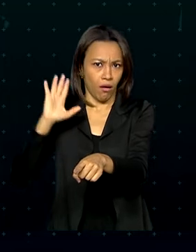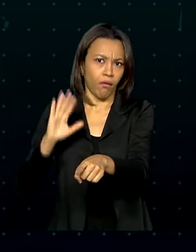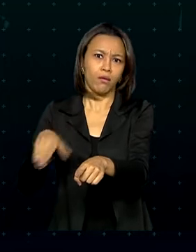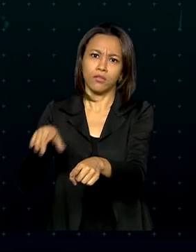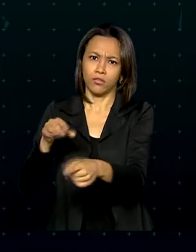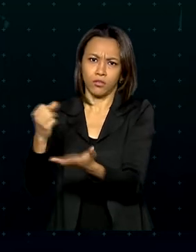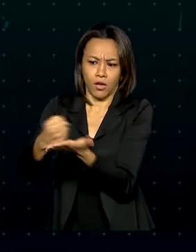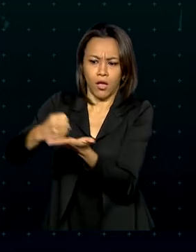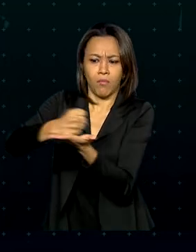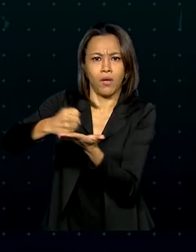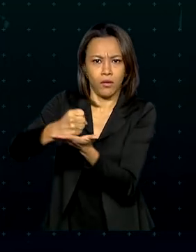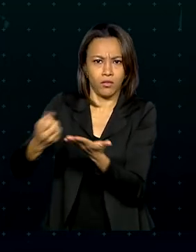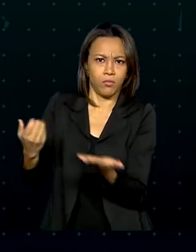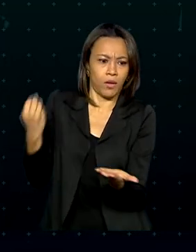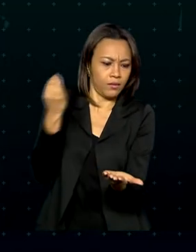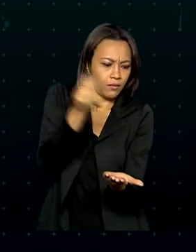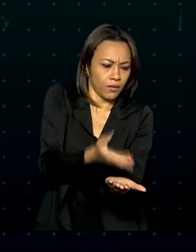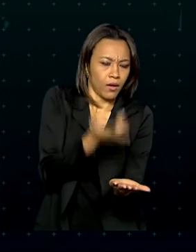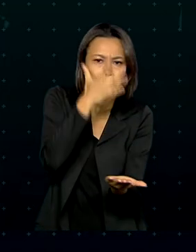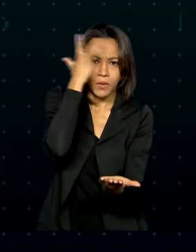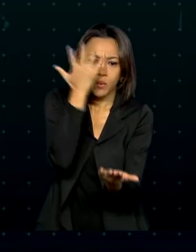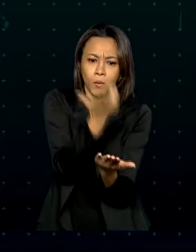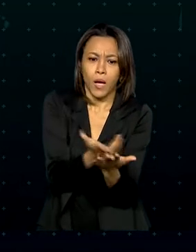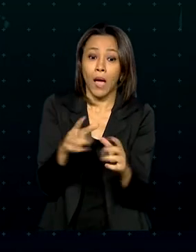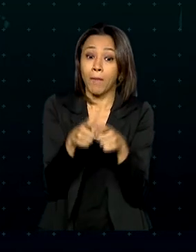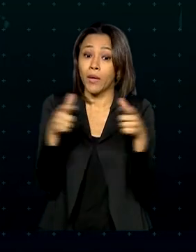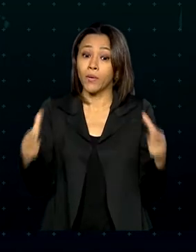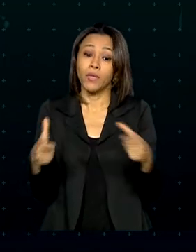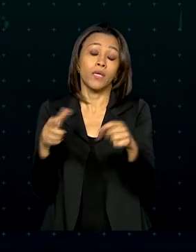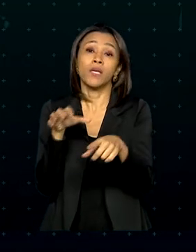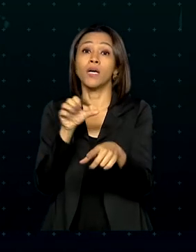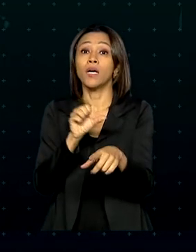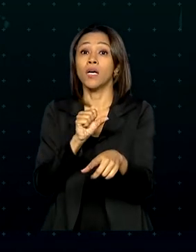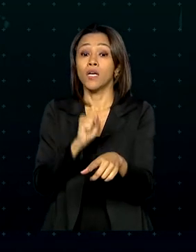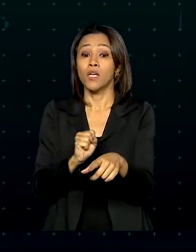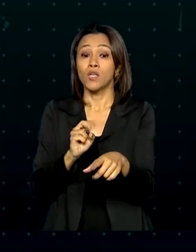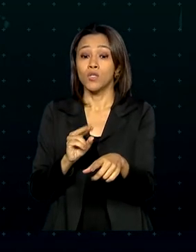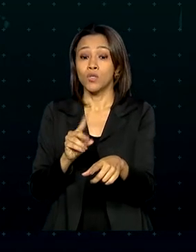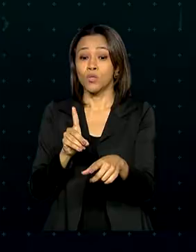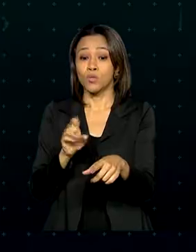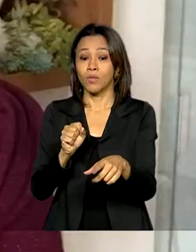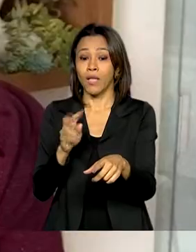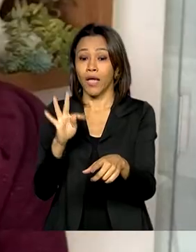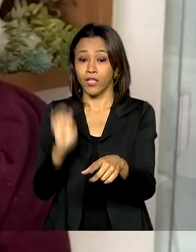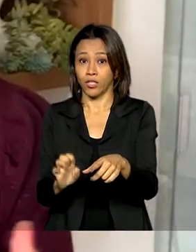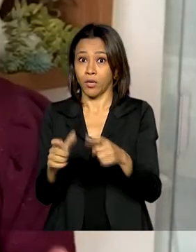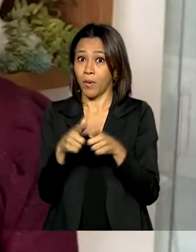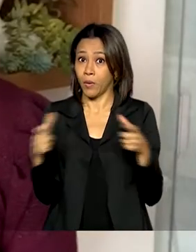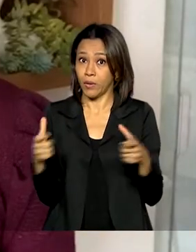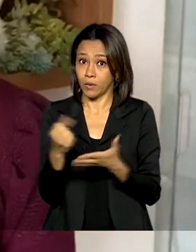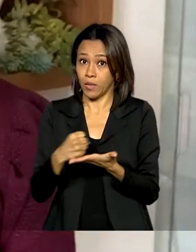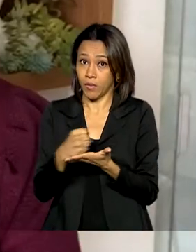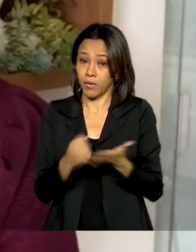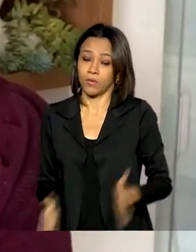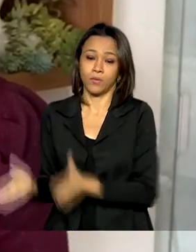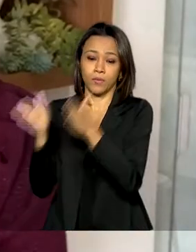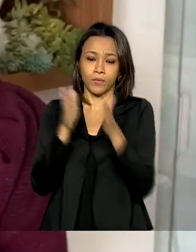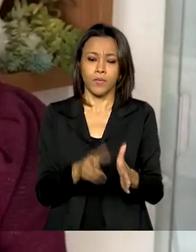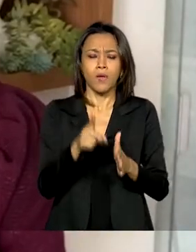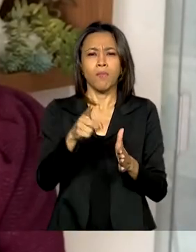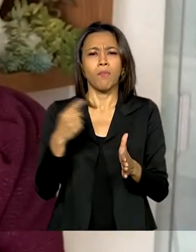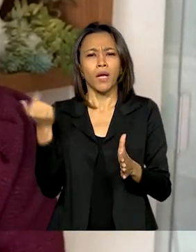pacientes. A maioria para a região sudeste, 1 milhão e 400 mil. Para alinhar as